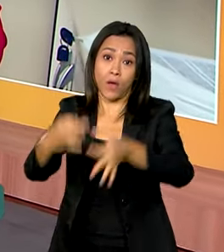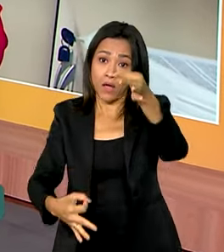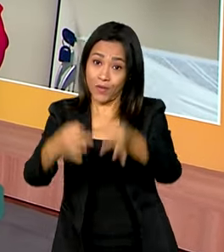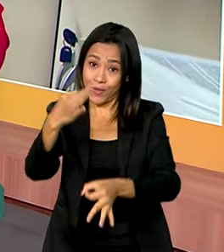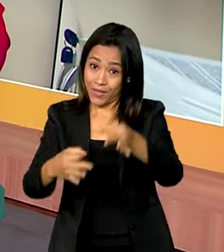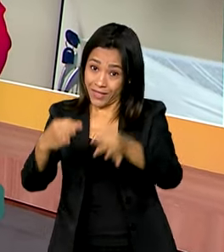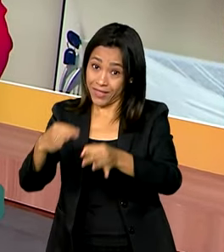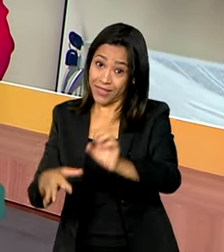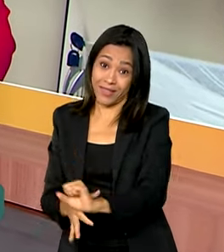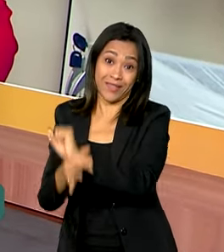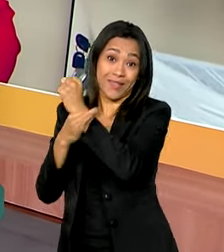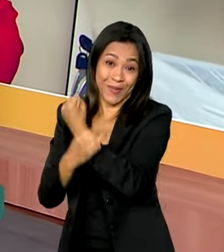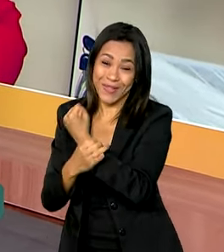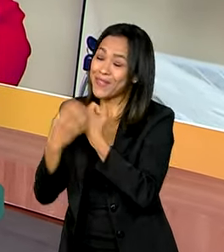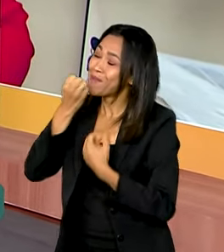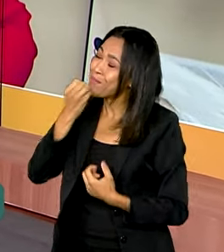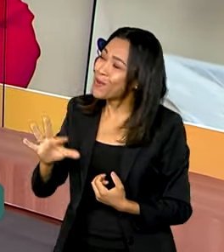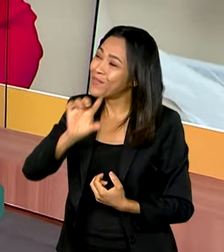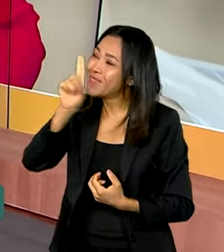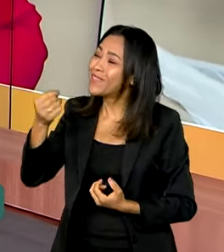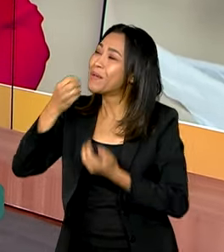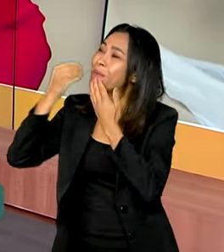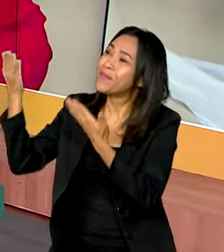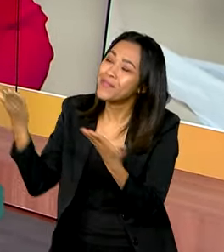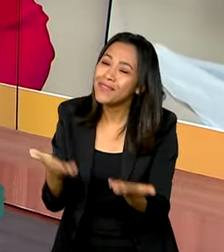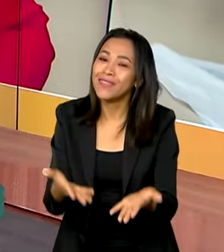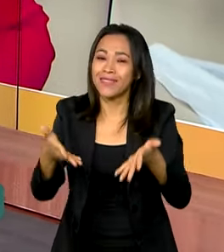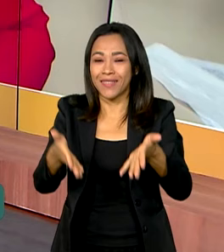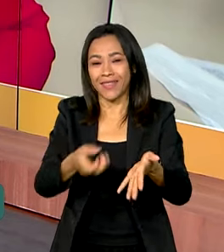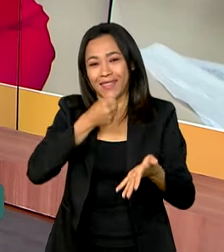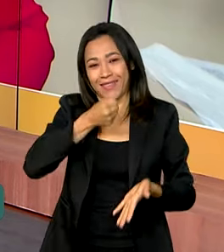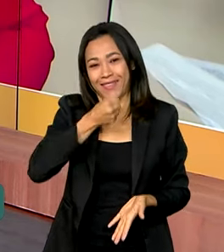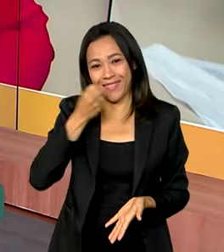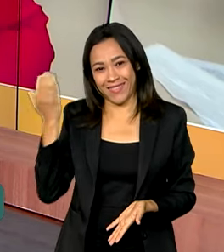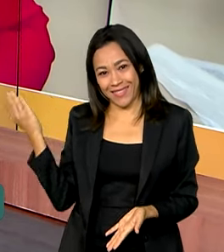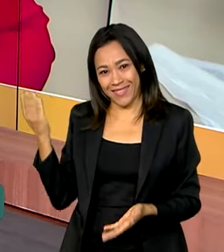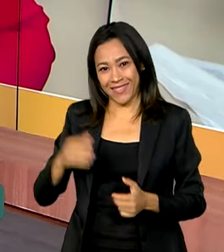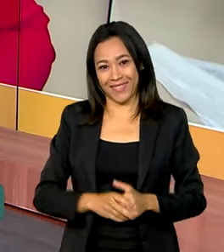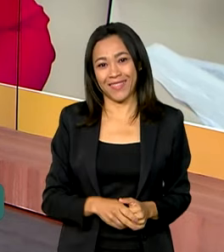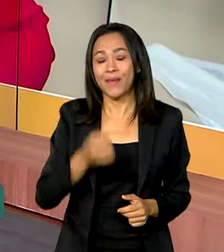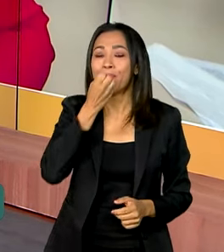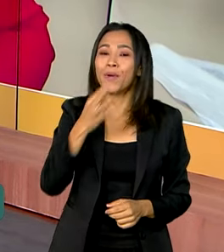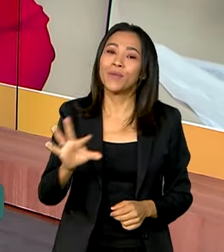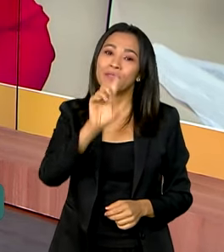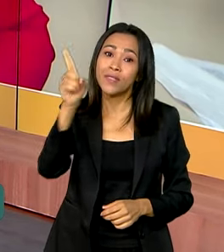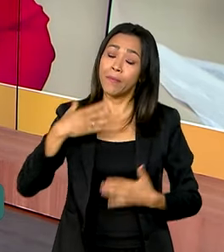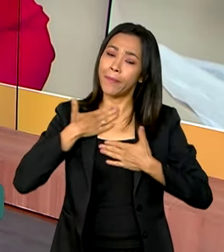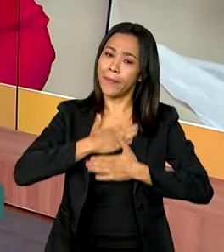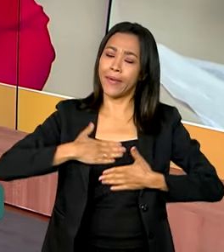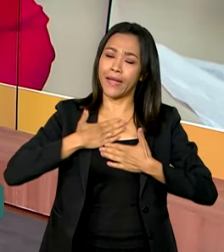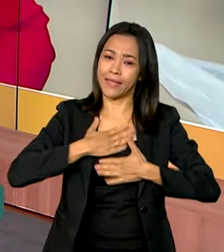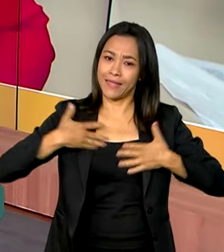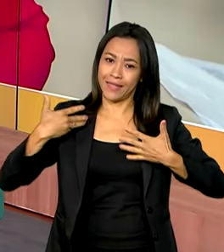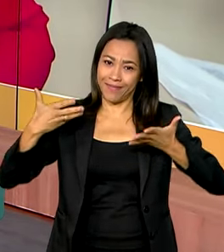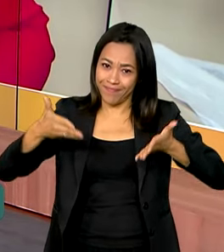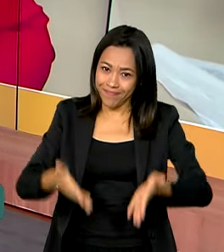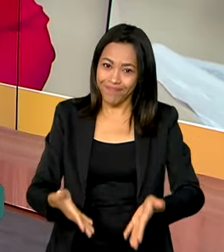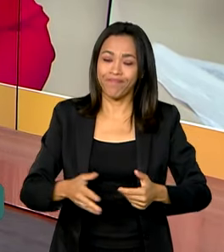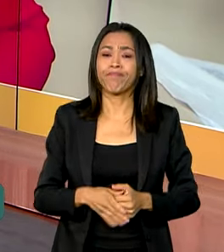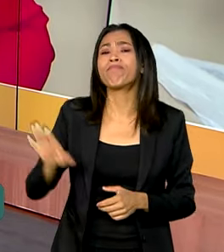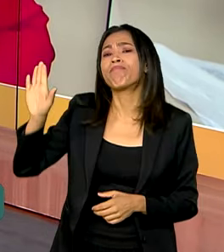Segurança Pública. Bom dia, secretária. Bem-vinda ao Brasil em Dia. Bom dia, Vanessa. Um prazer estar aqui com vocês.